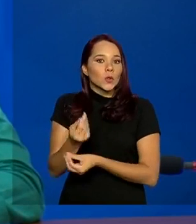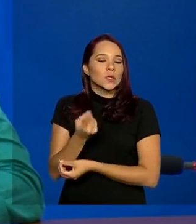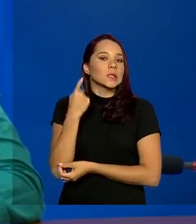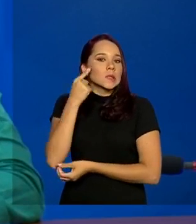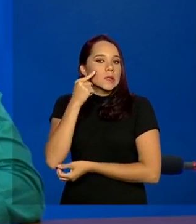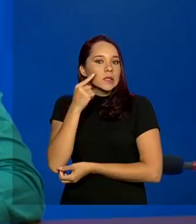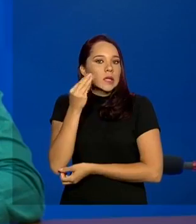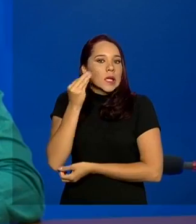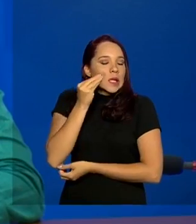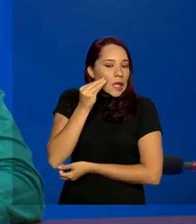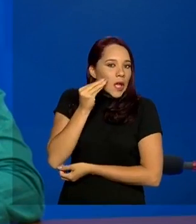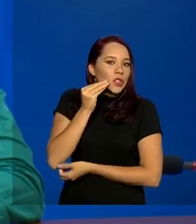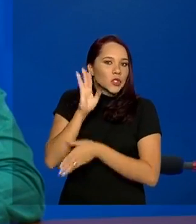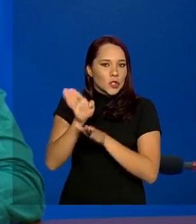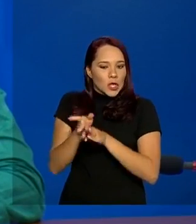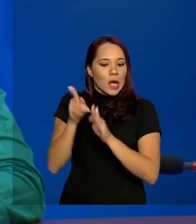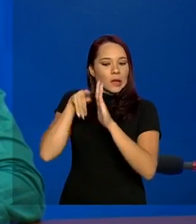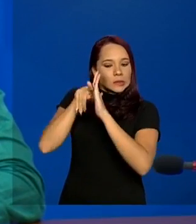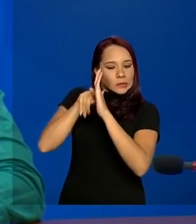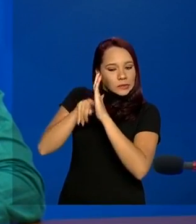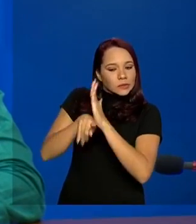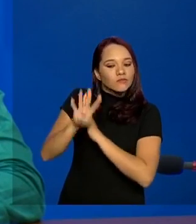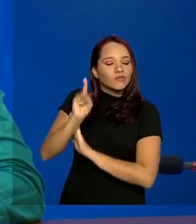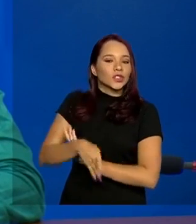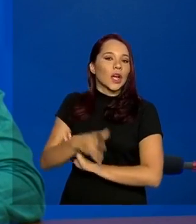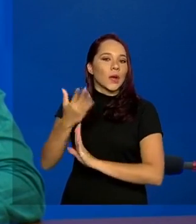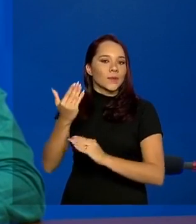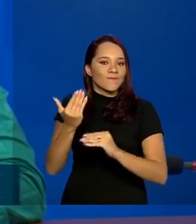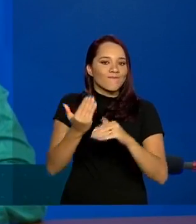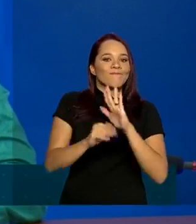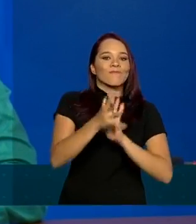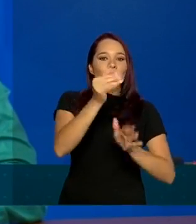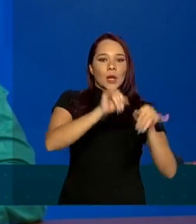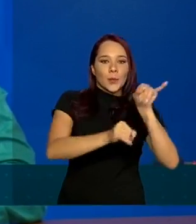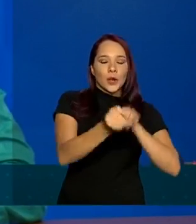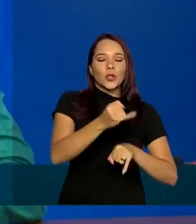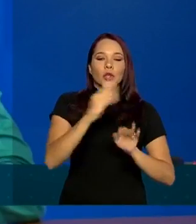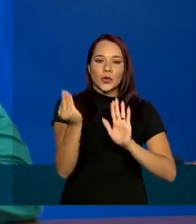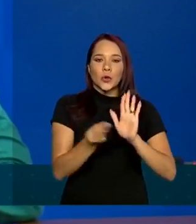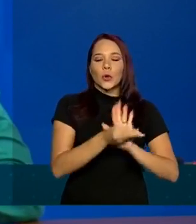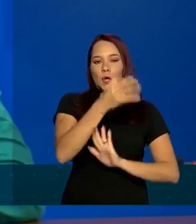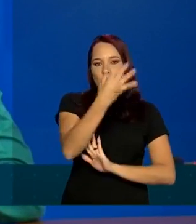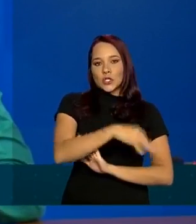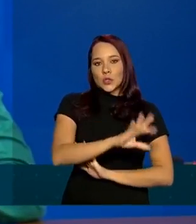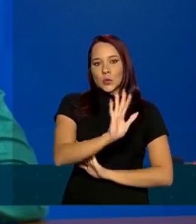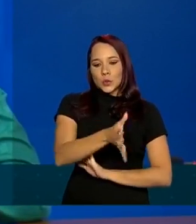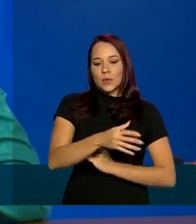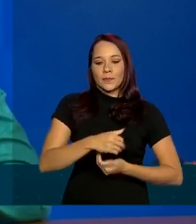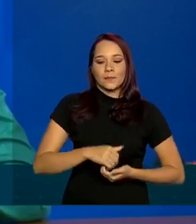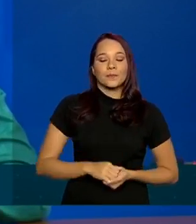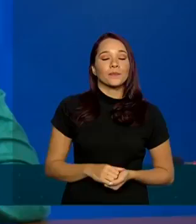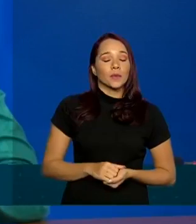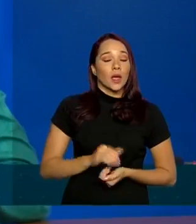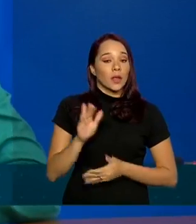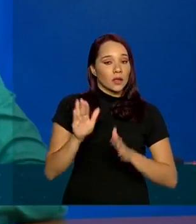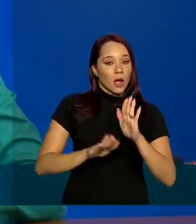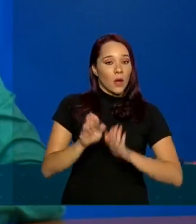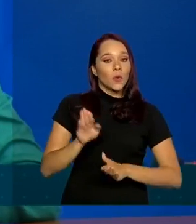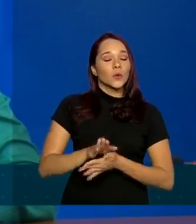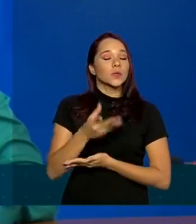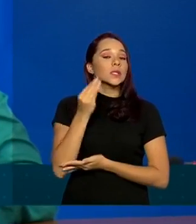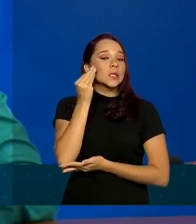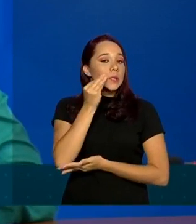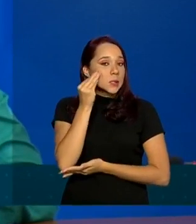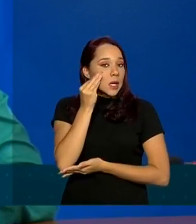realizados hoje e estão dando entrada como registro nesse sistema entre esses exames realizados